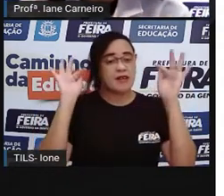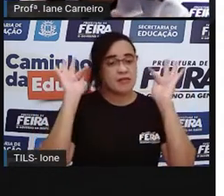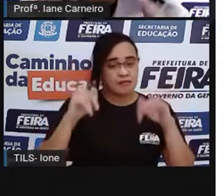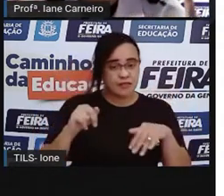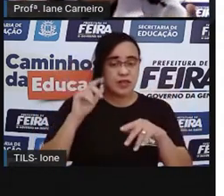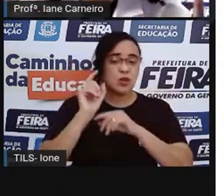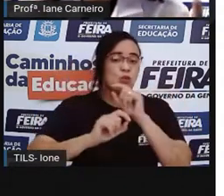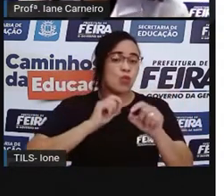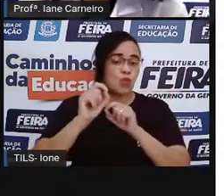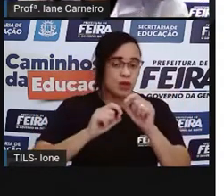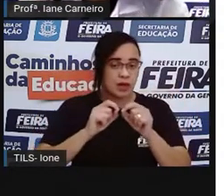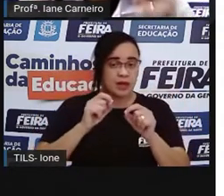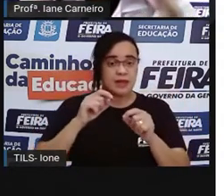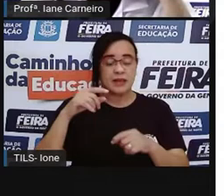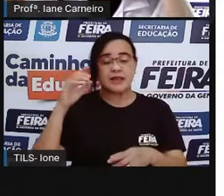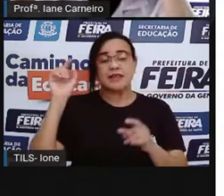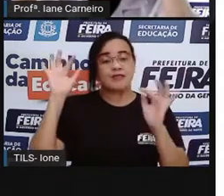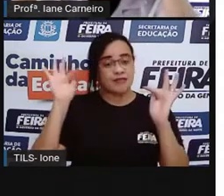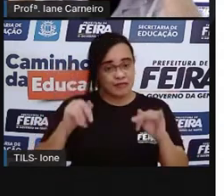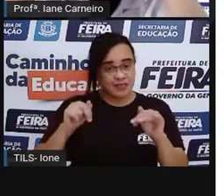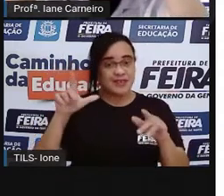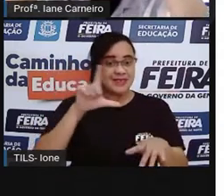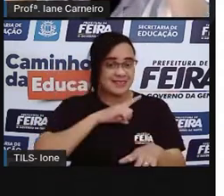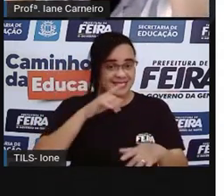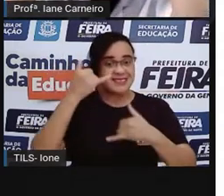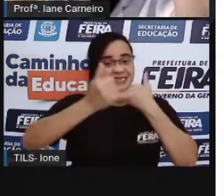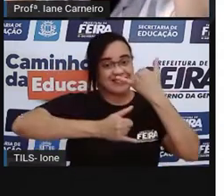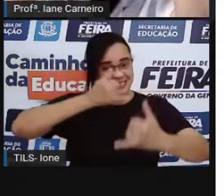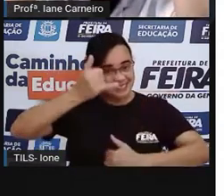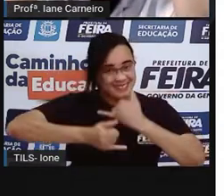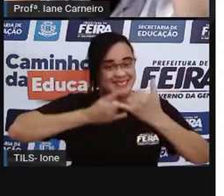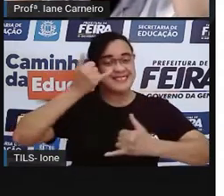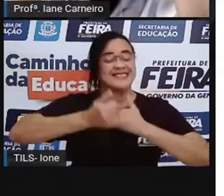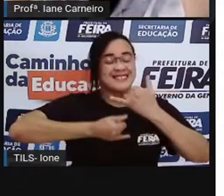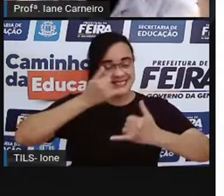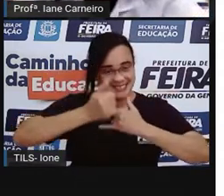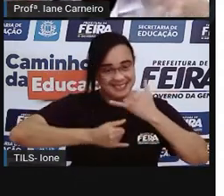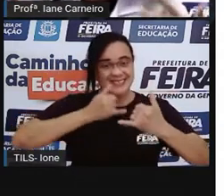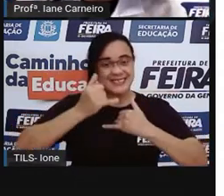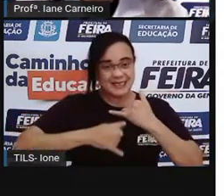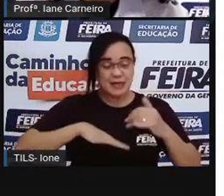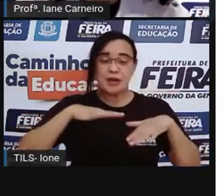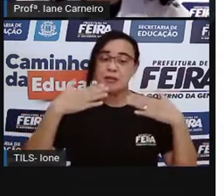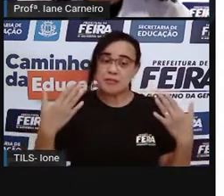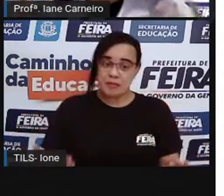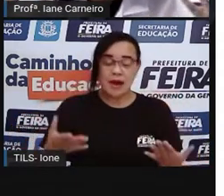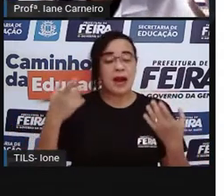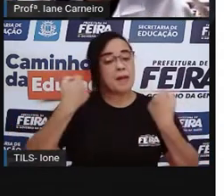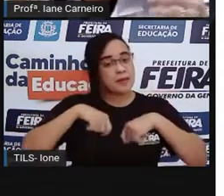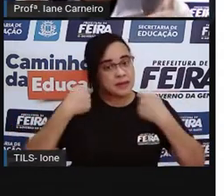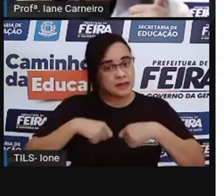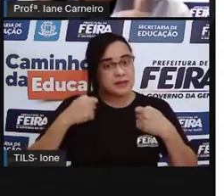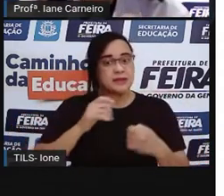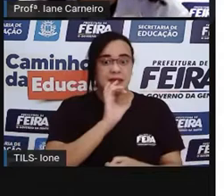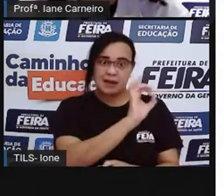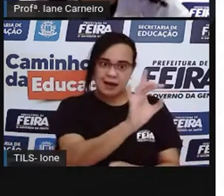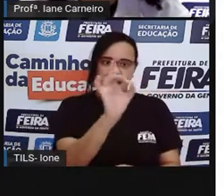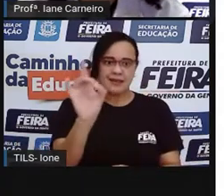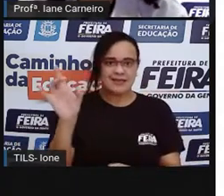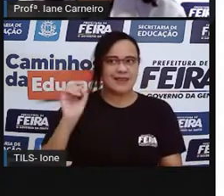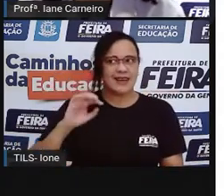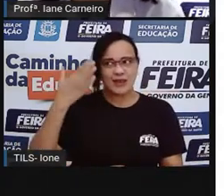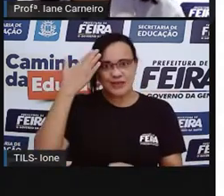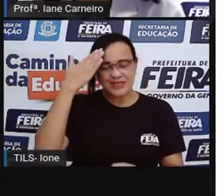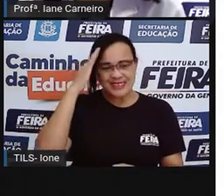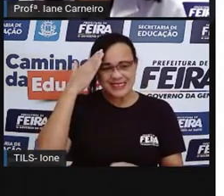que nós vamos fazer um jogo, né? E é preciso que a gente tenha compreendido a história para no final a gente conseguir jogar o